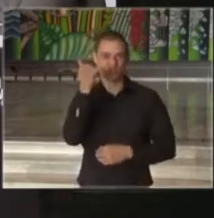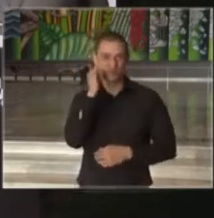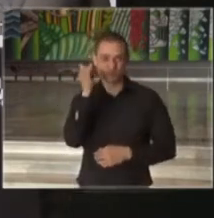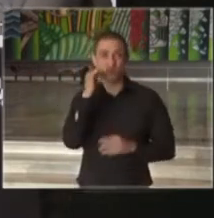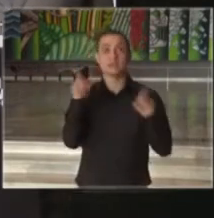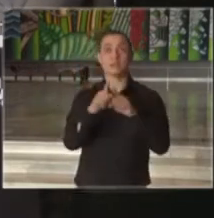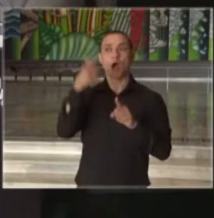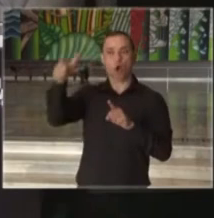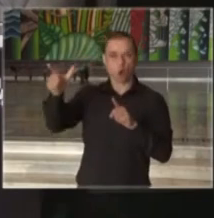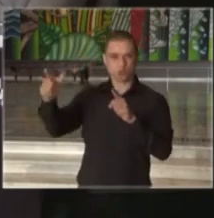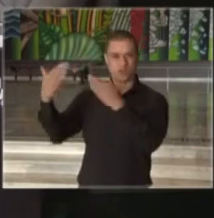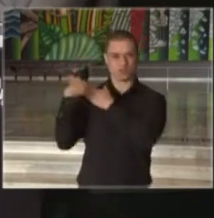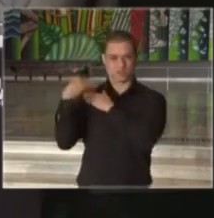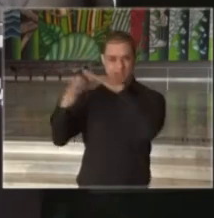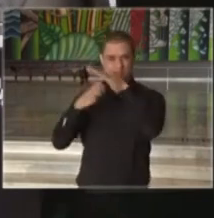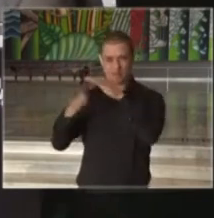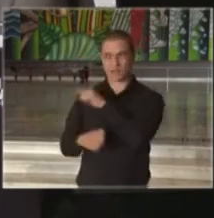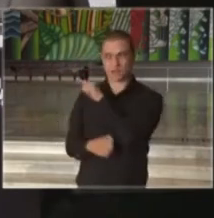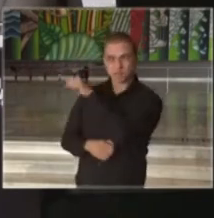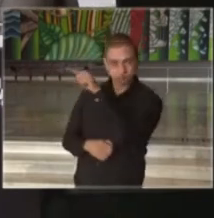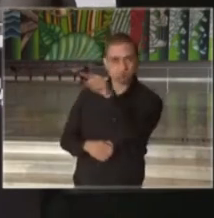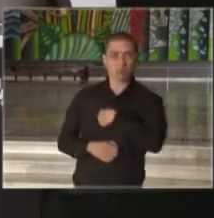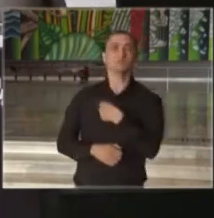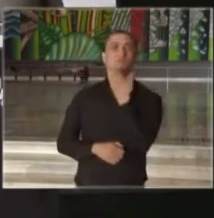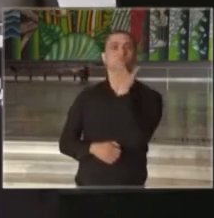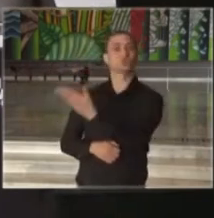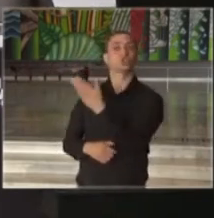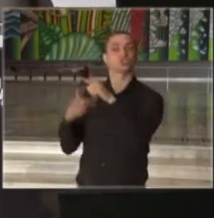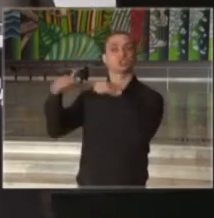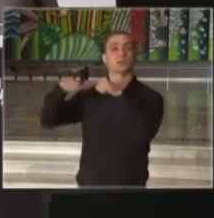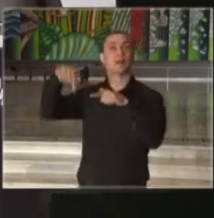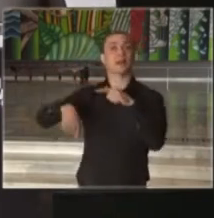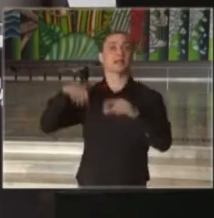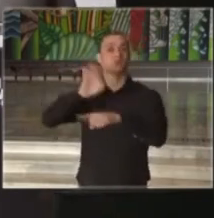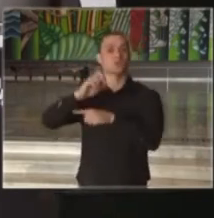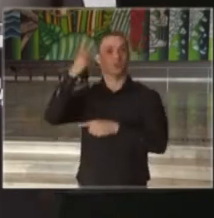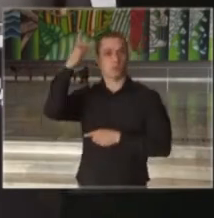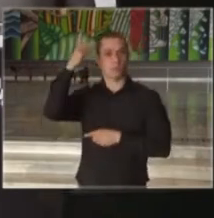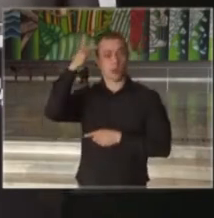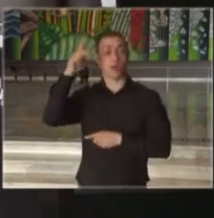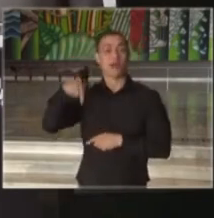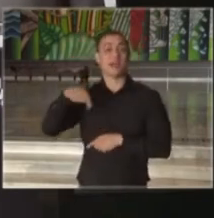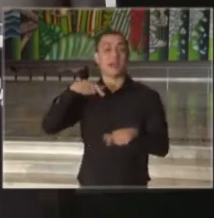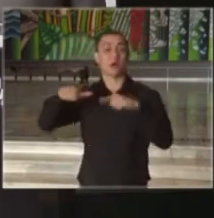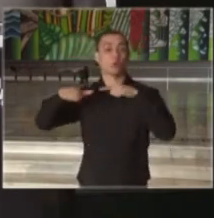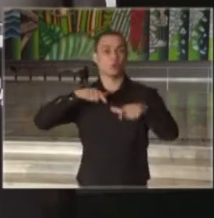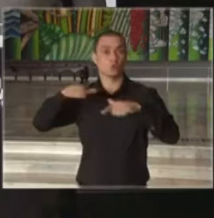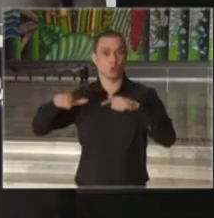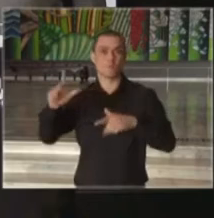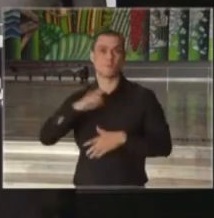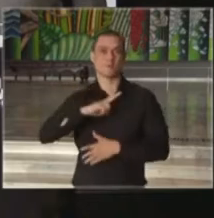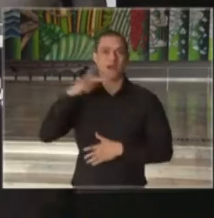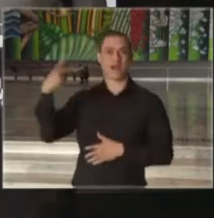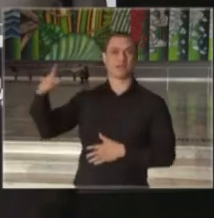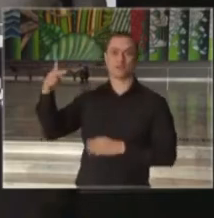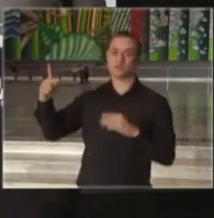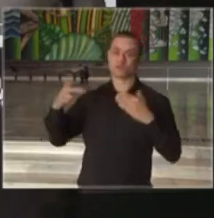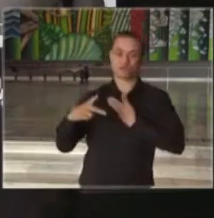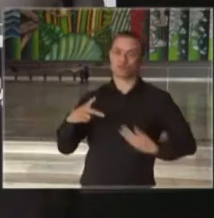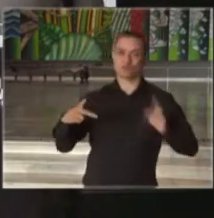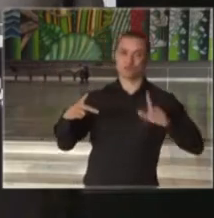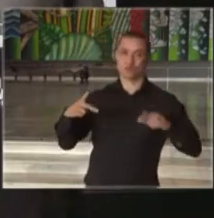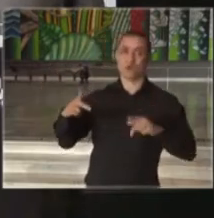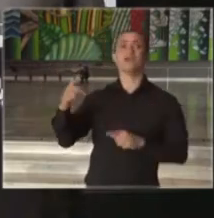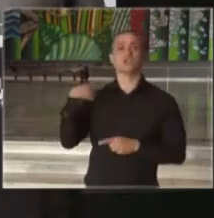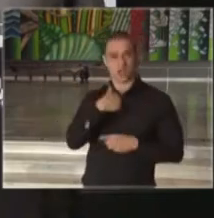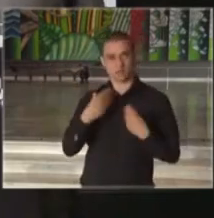as concessionárias de energia elétrica que atuam no Estado de São Paulo. Isso já é um serviço privatizado, já é um serviço de